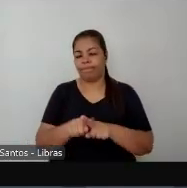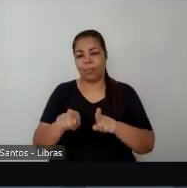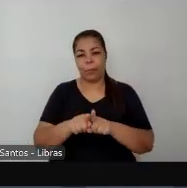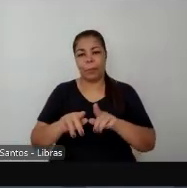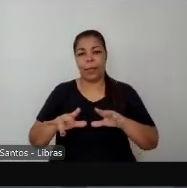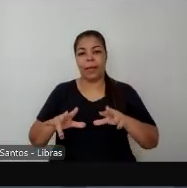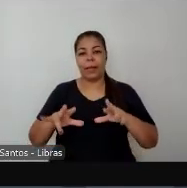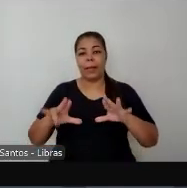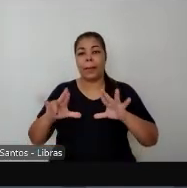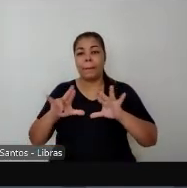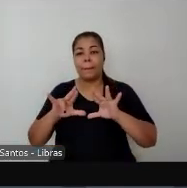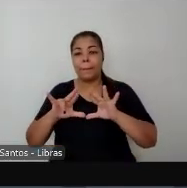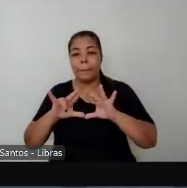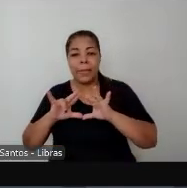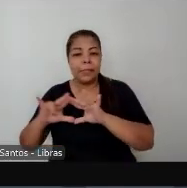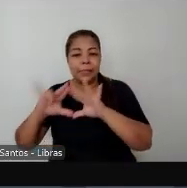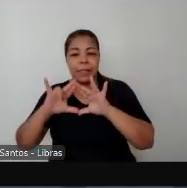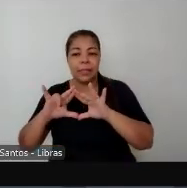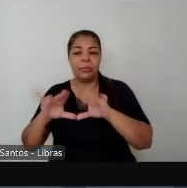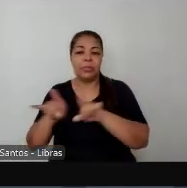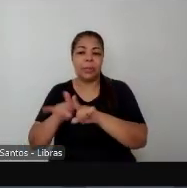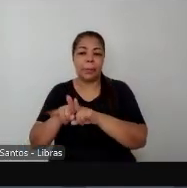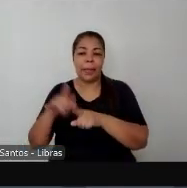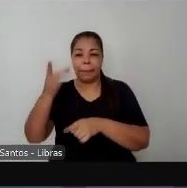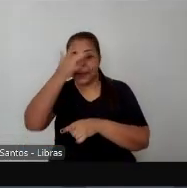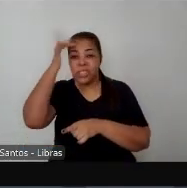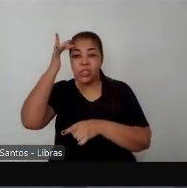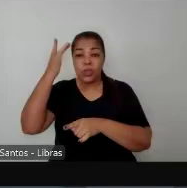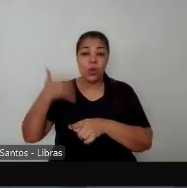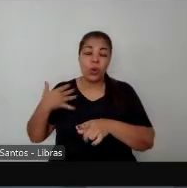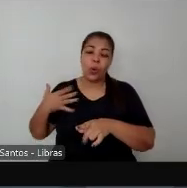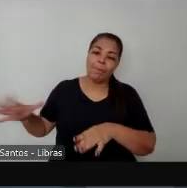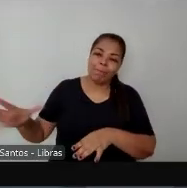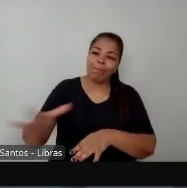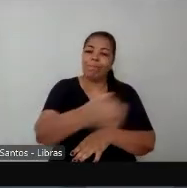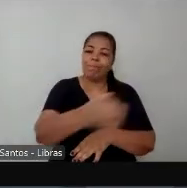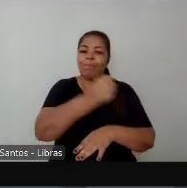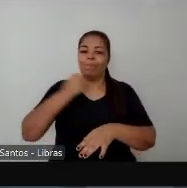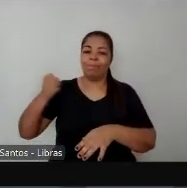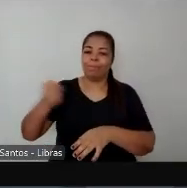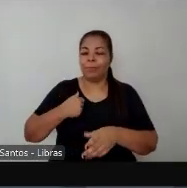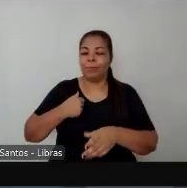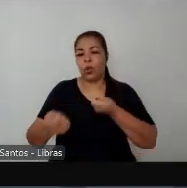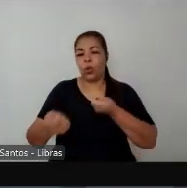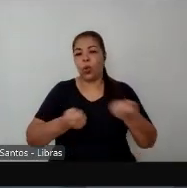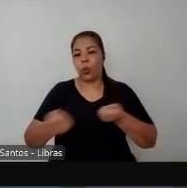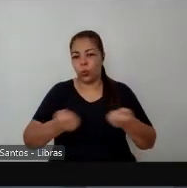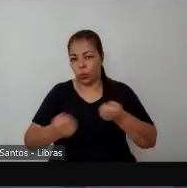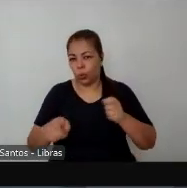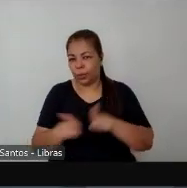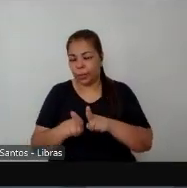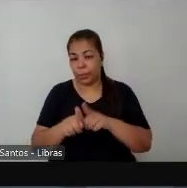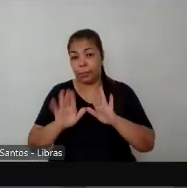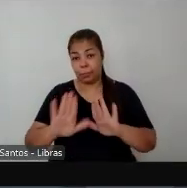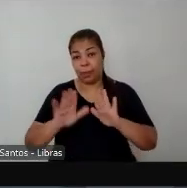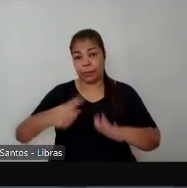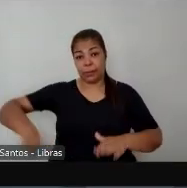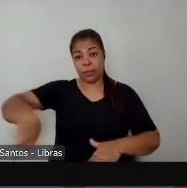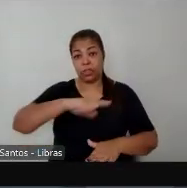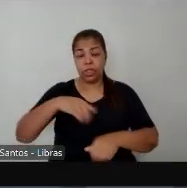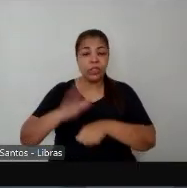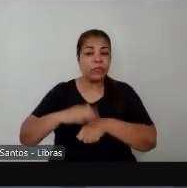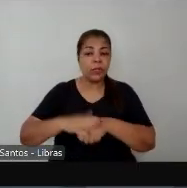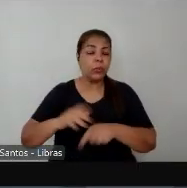traficantes tiranias de ladrões isso deve ser levado em consideração mas o que a gente tem feito é a partir desse medo e desses